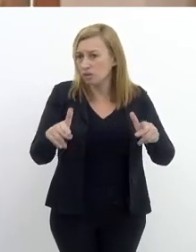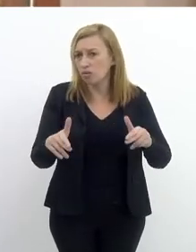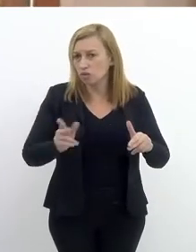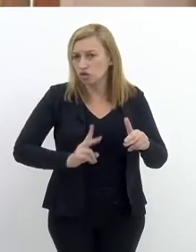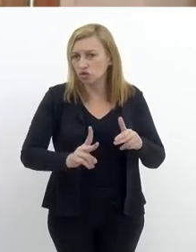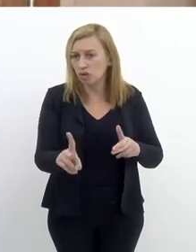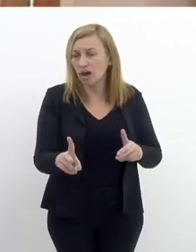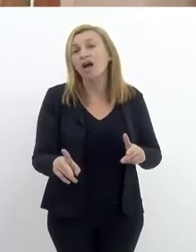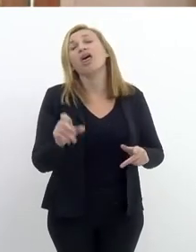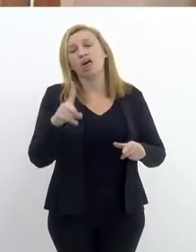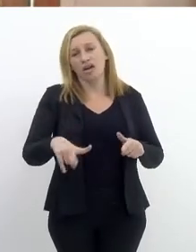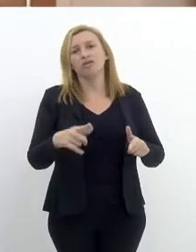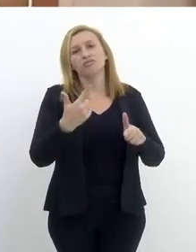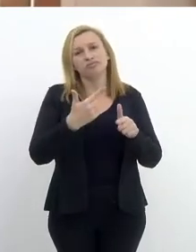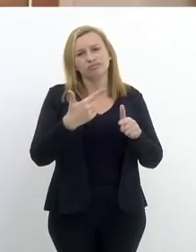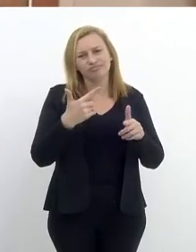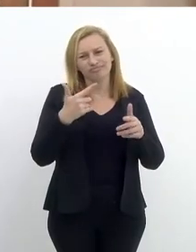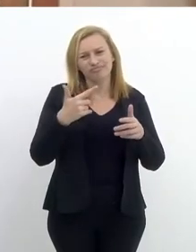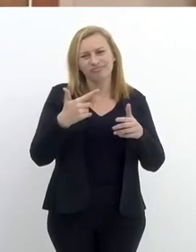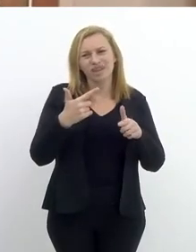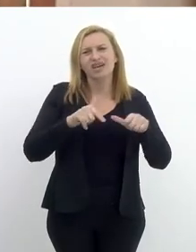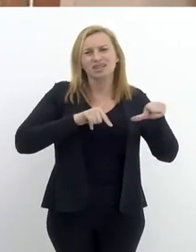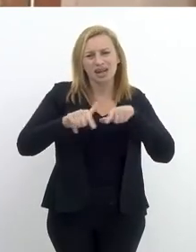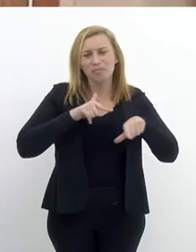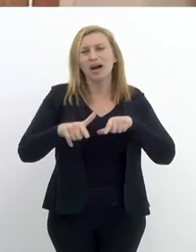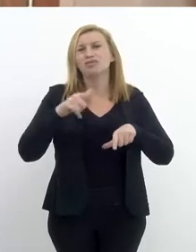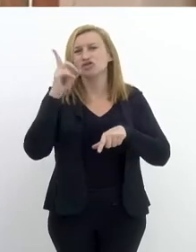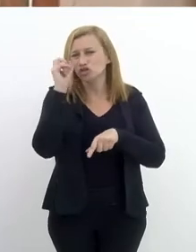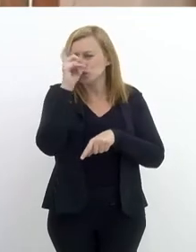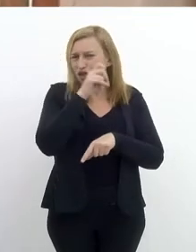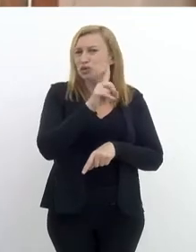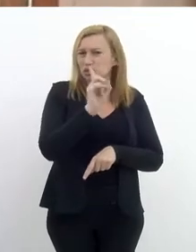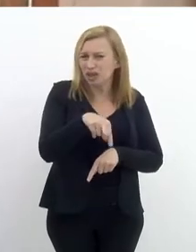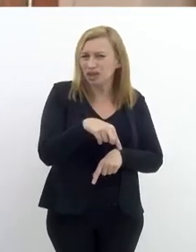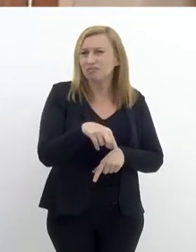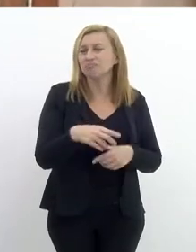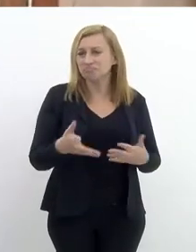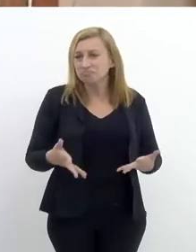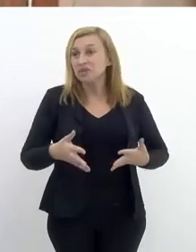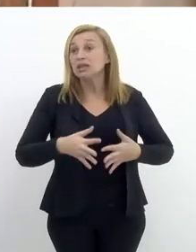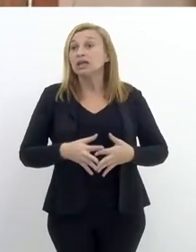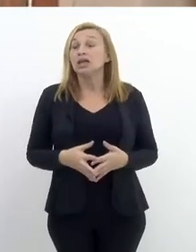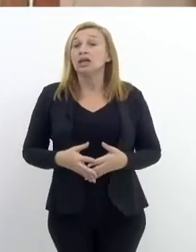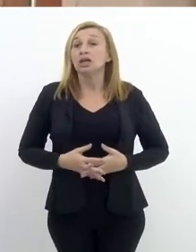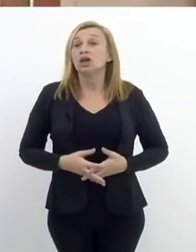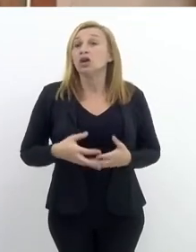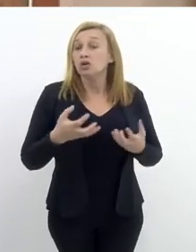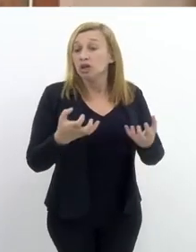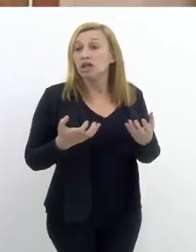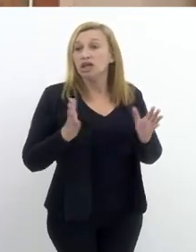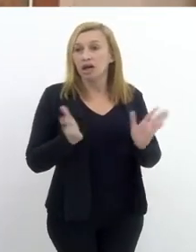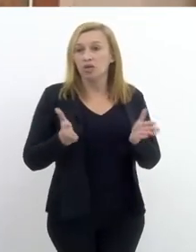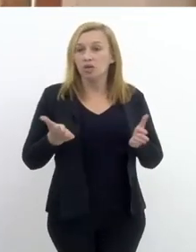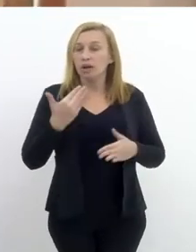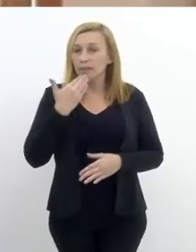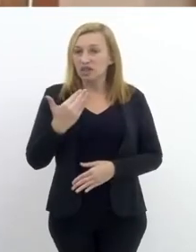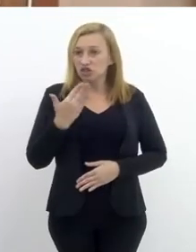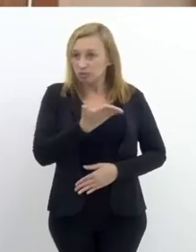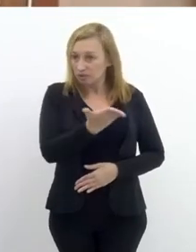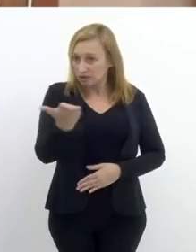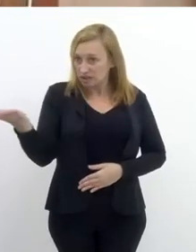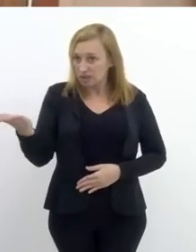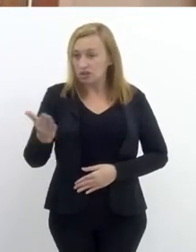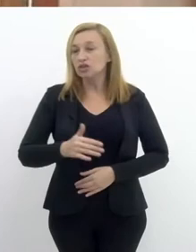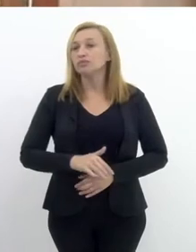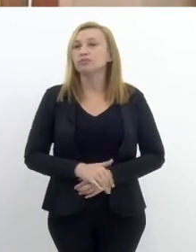novo. Então, ou seja, é um trabalho bem mais complexo, um trabalho bastante complexo. Eu queria